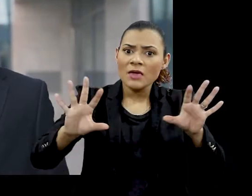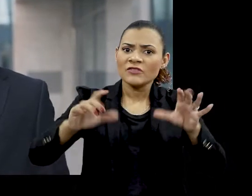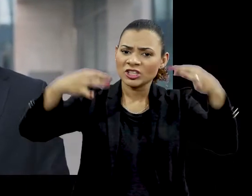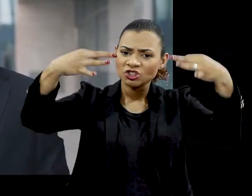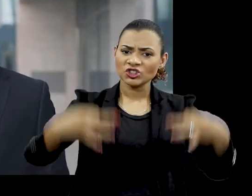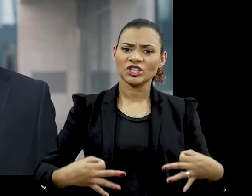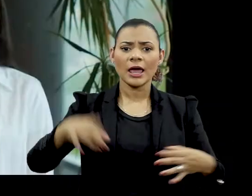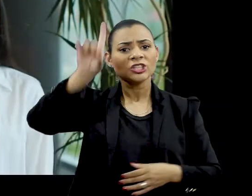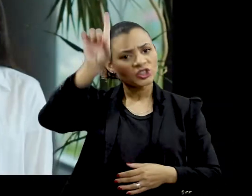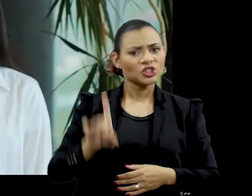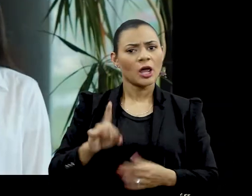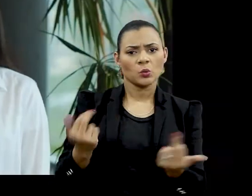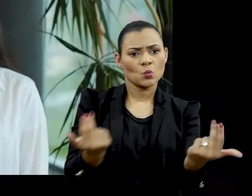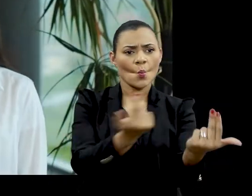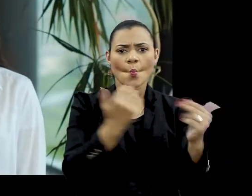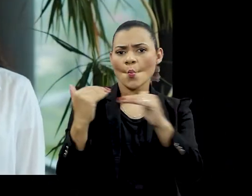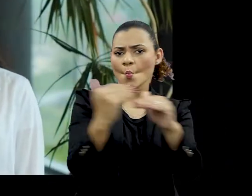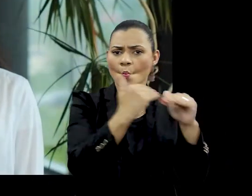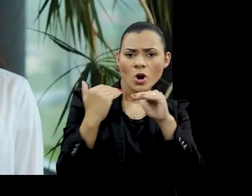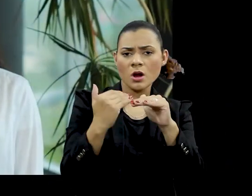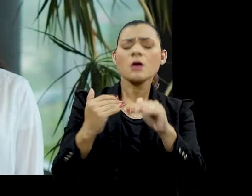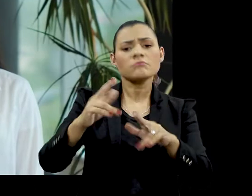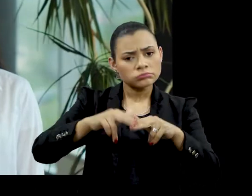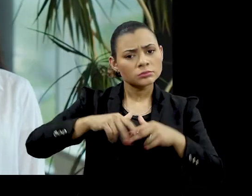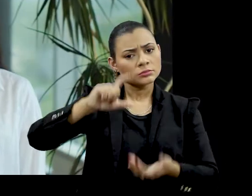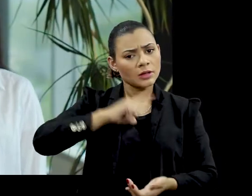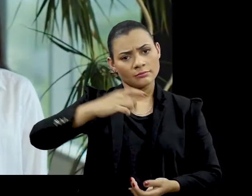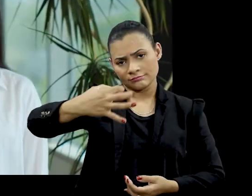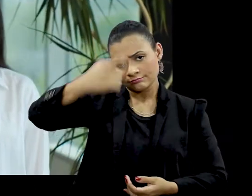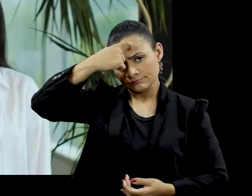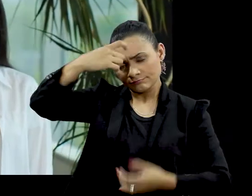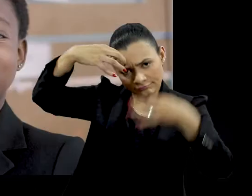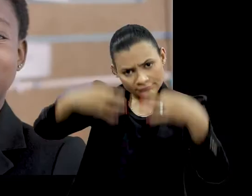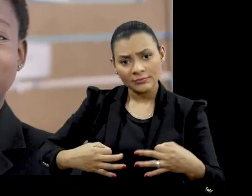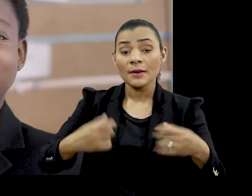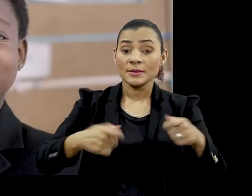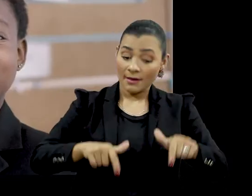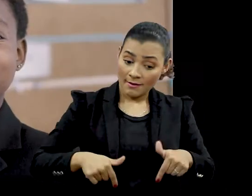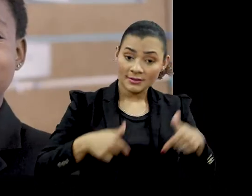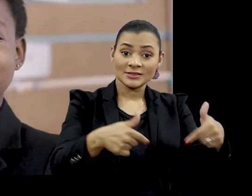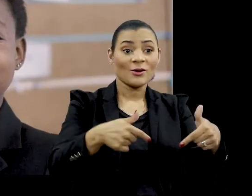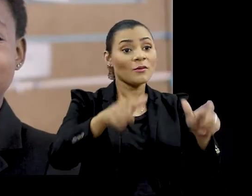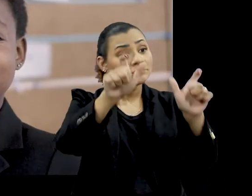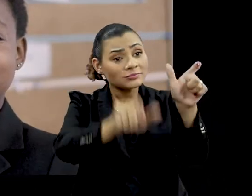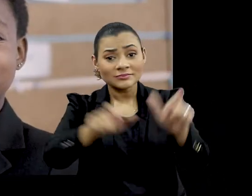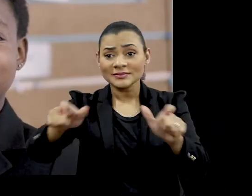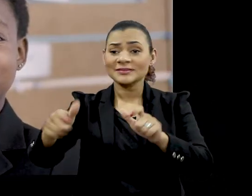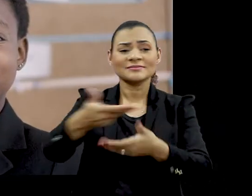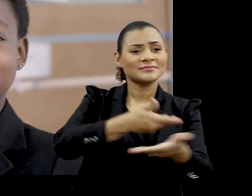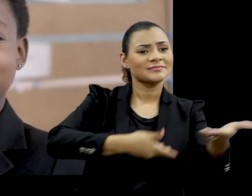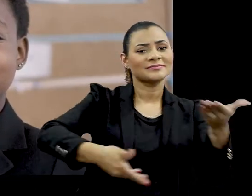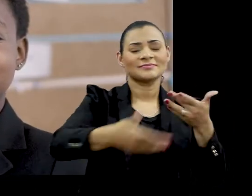dignidade e em direitos São dotados de razão e de consciência e devem agir em relação uns aos outros com